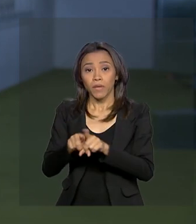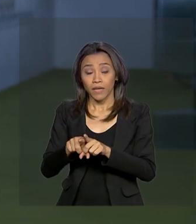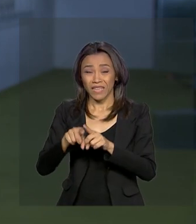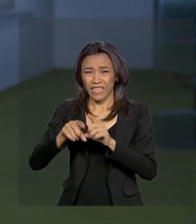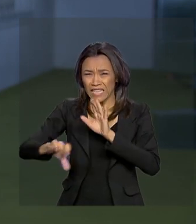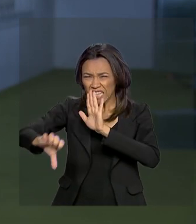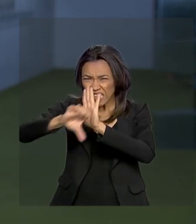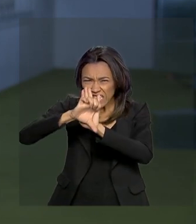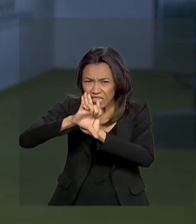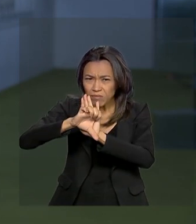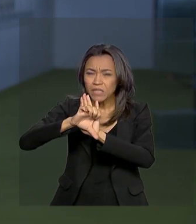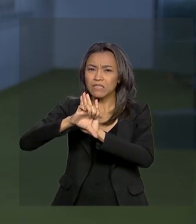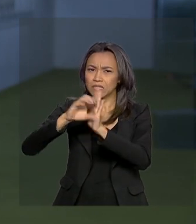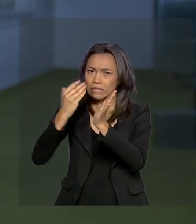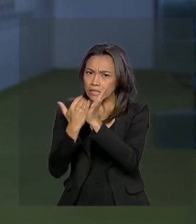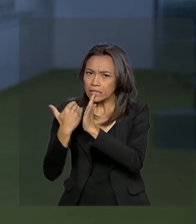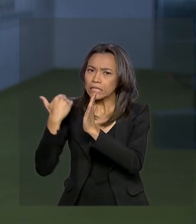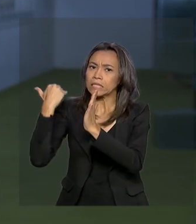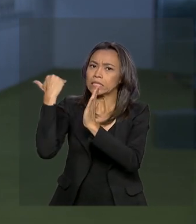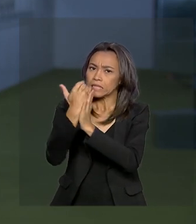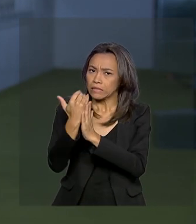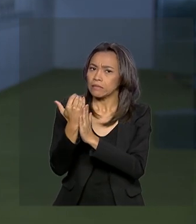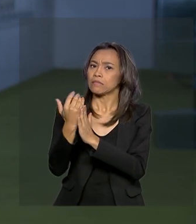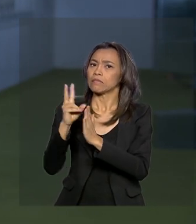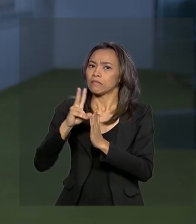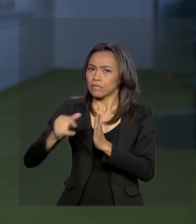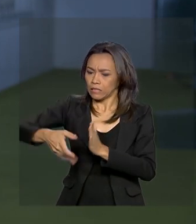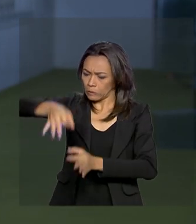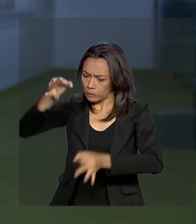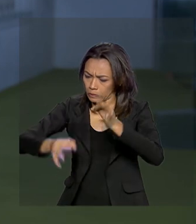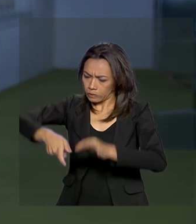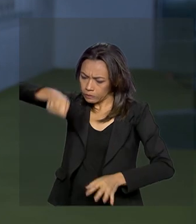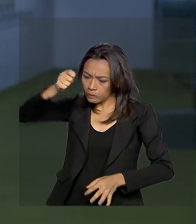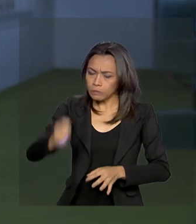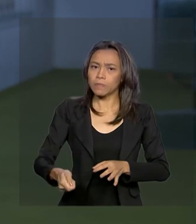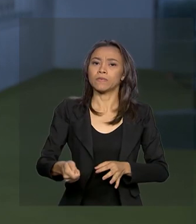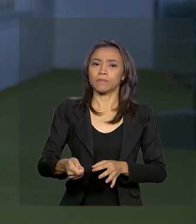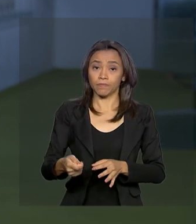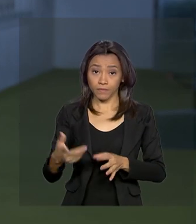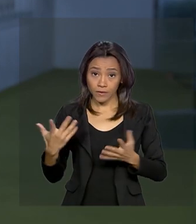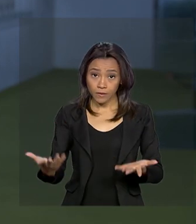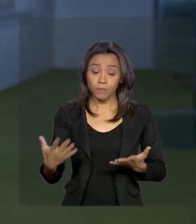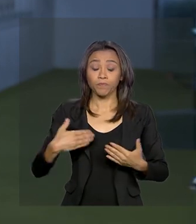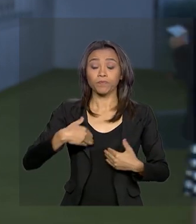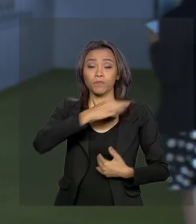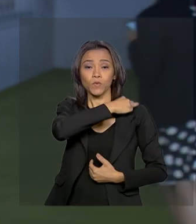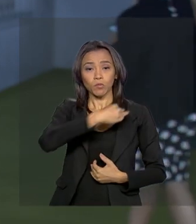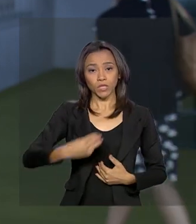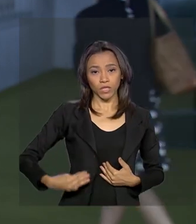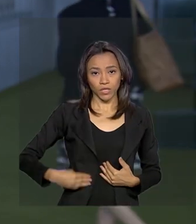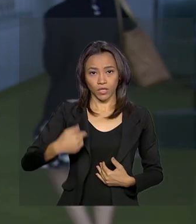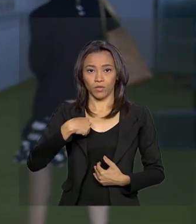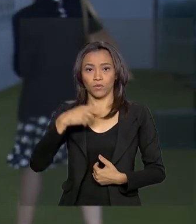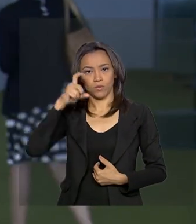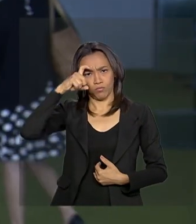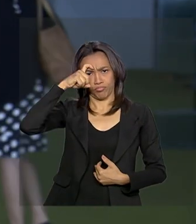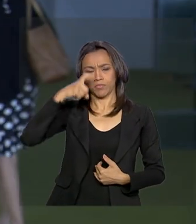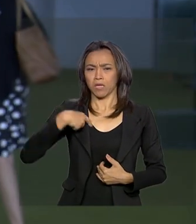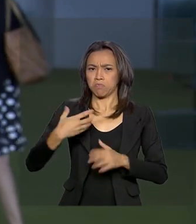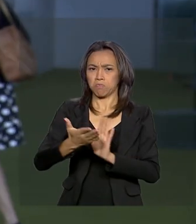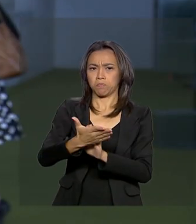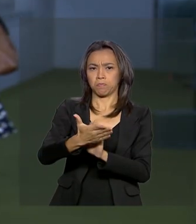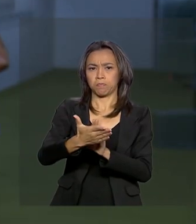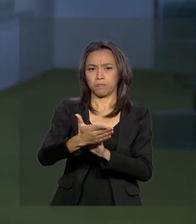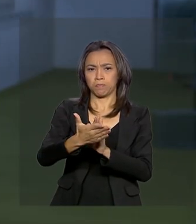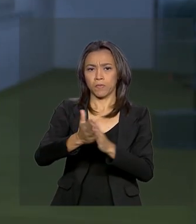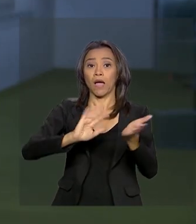considerados adiondos. O ministro Sérgio Moro comentou pelo Twitter, ele elogiou a atuação da Câmara dos